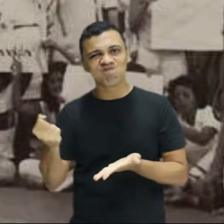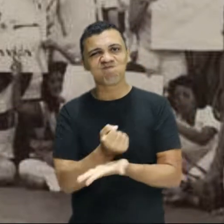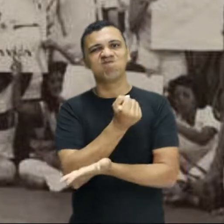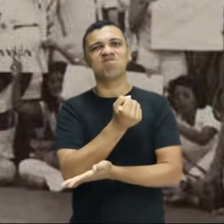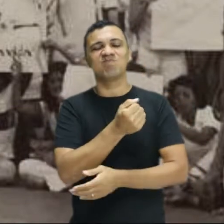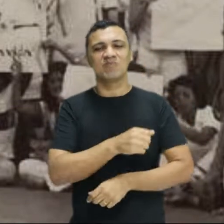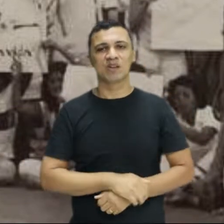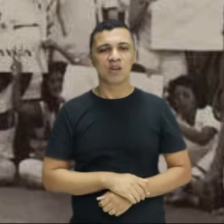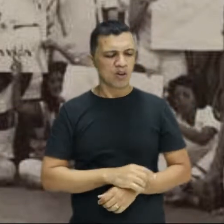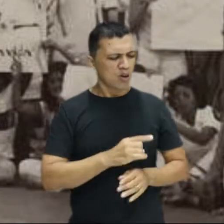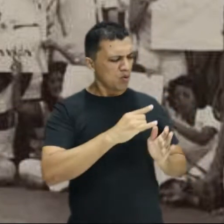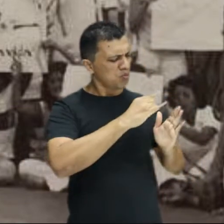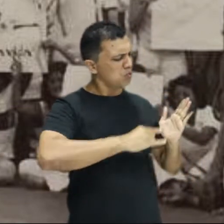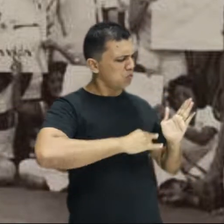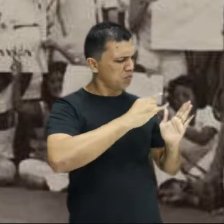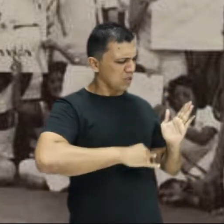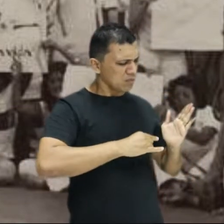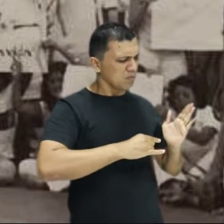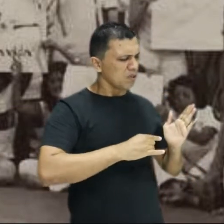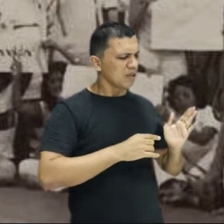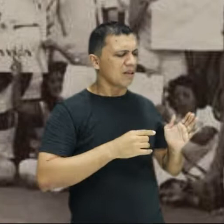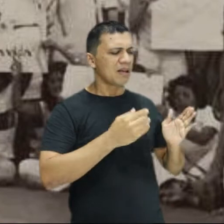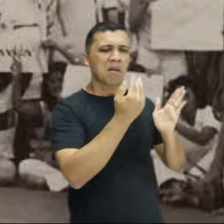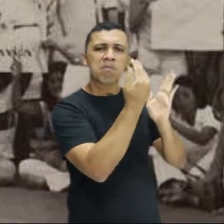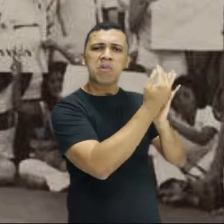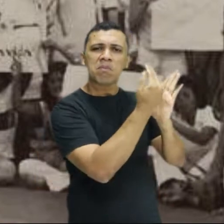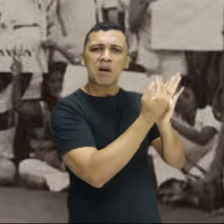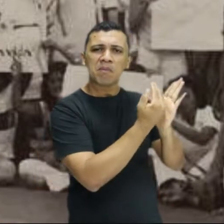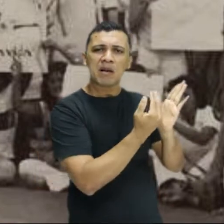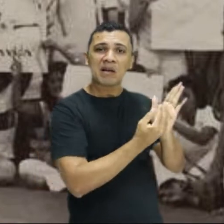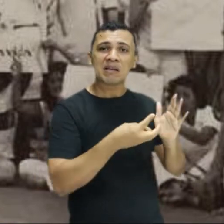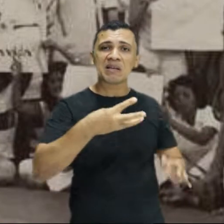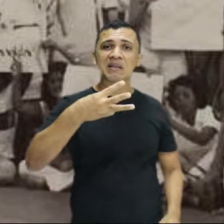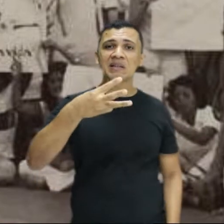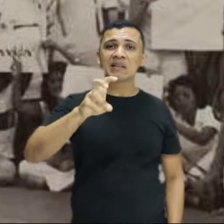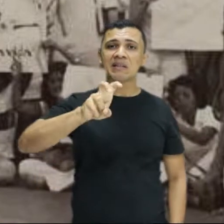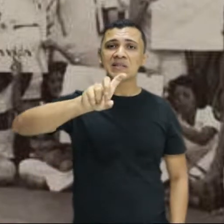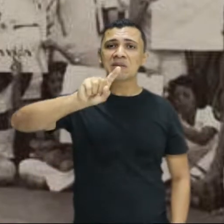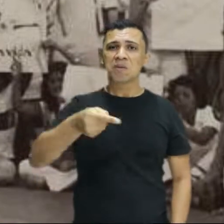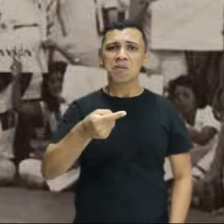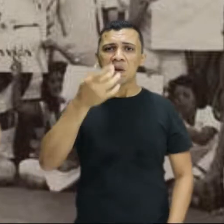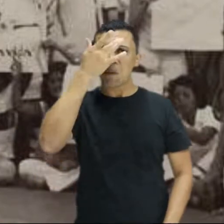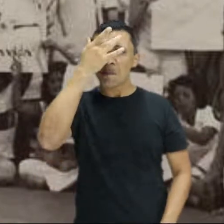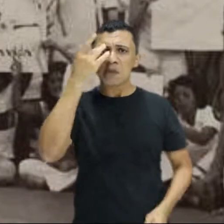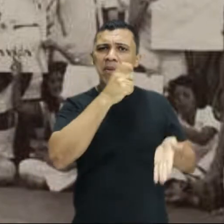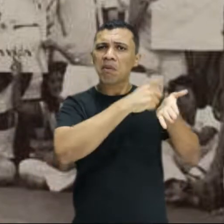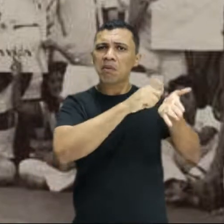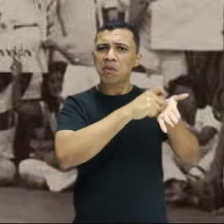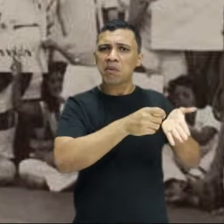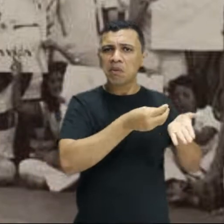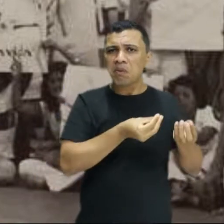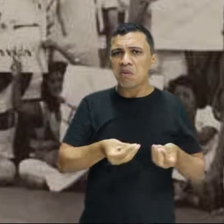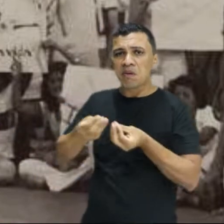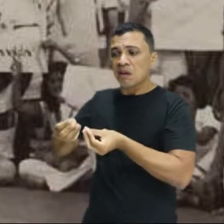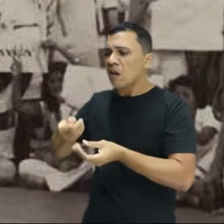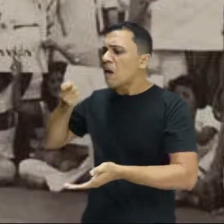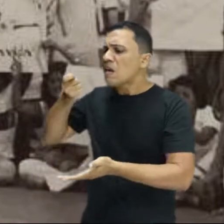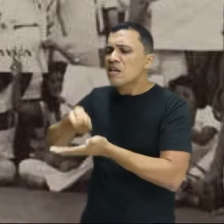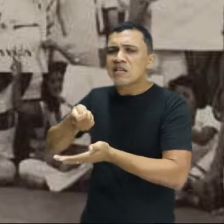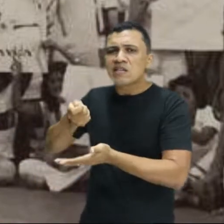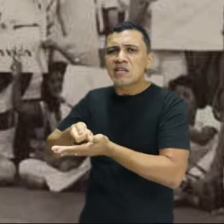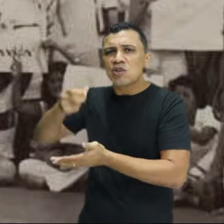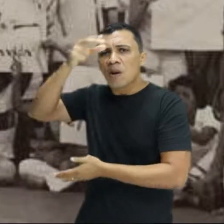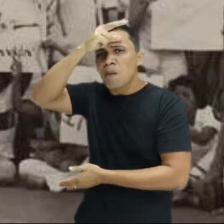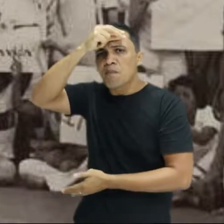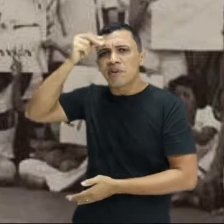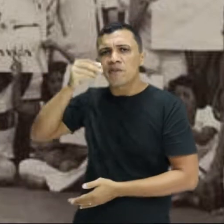vez, junto com o documento, um abaixo-assinado de cerca de 35 mil assinaturas exigia que o prefeito de São